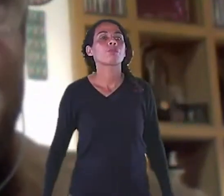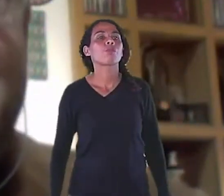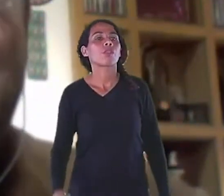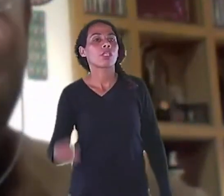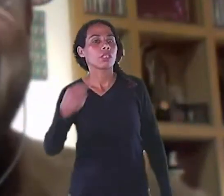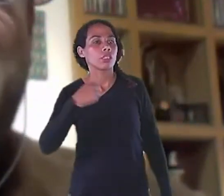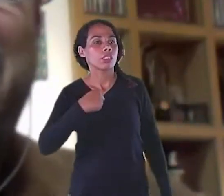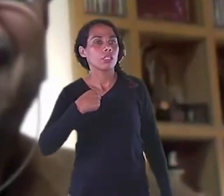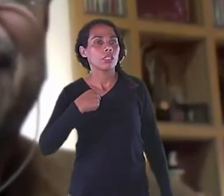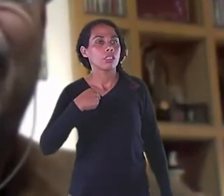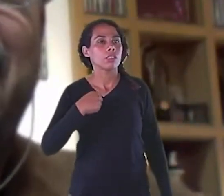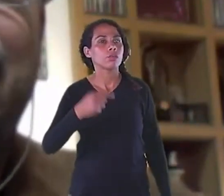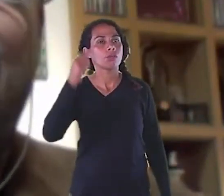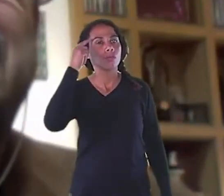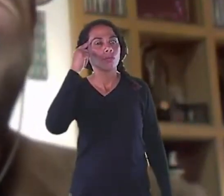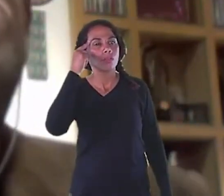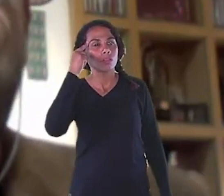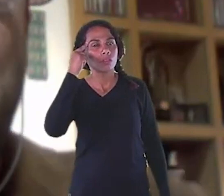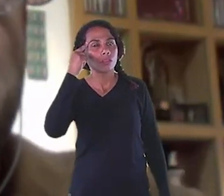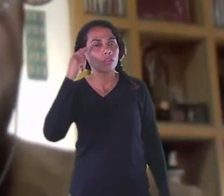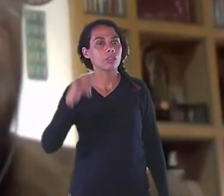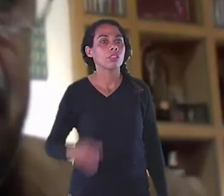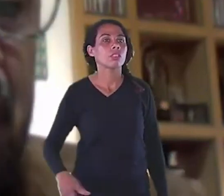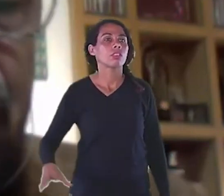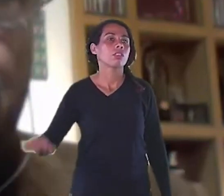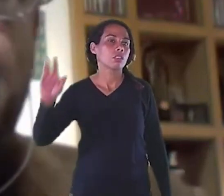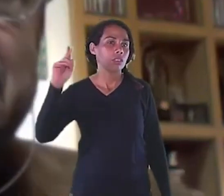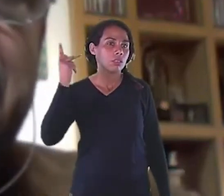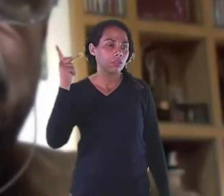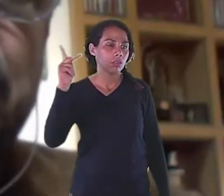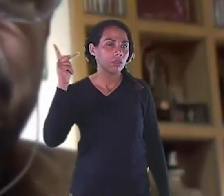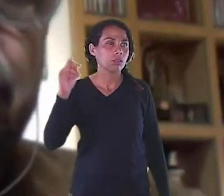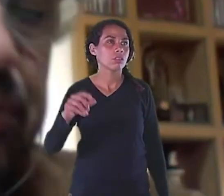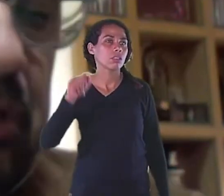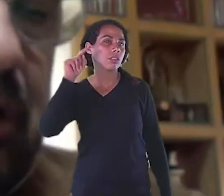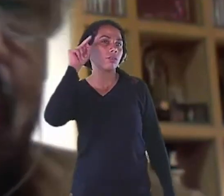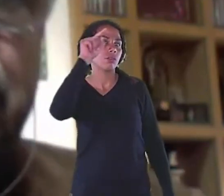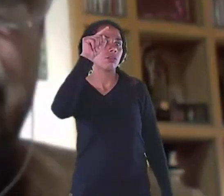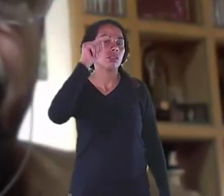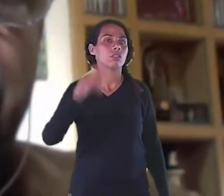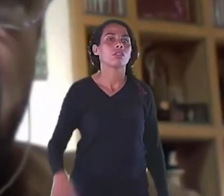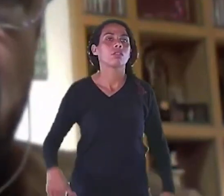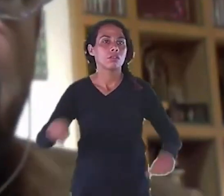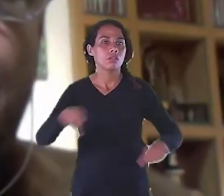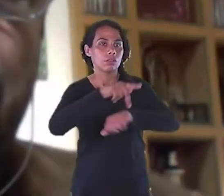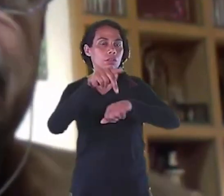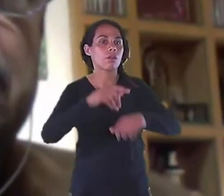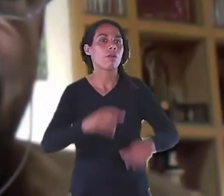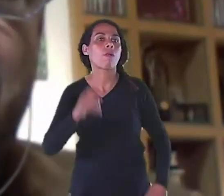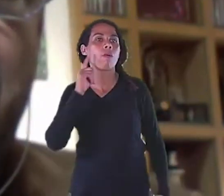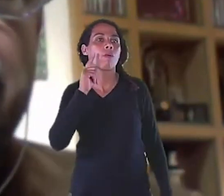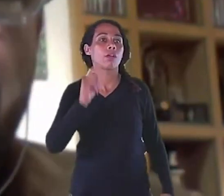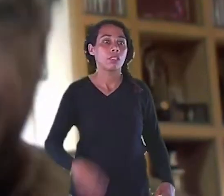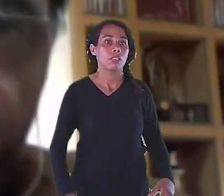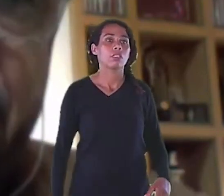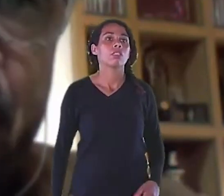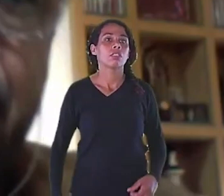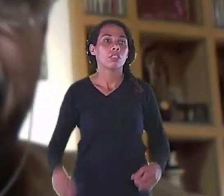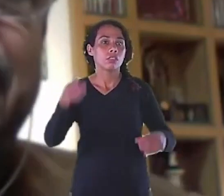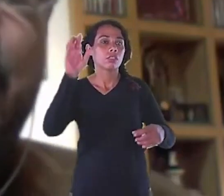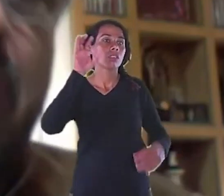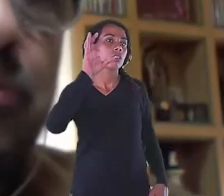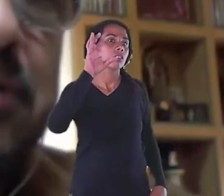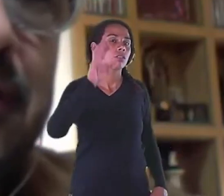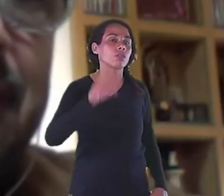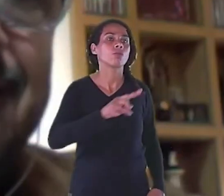Então eu sabendo Dessa história E gostando Do processo De criativo E teórico Da escola Barraus Eu fui